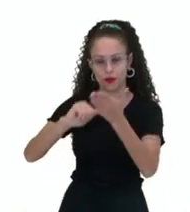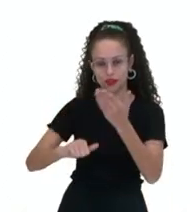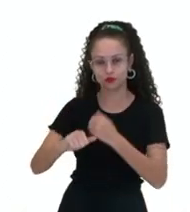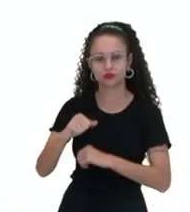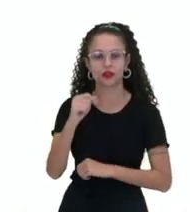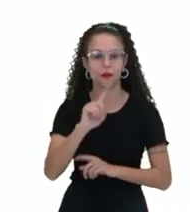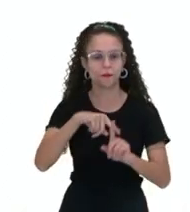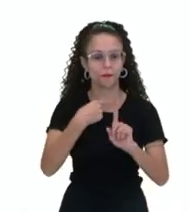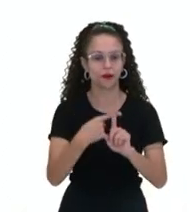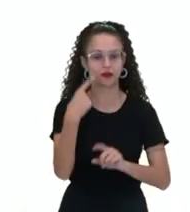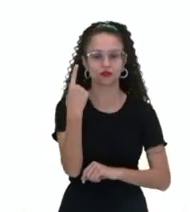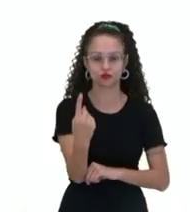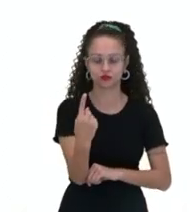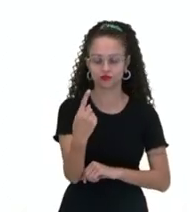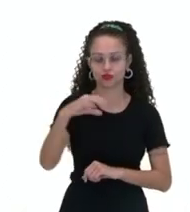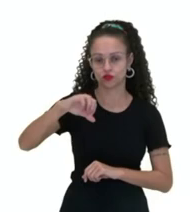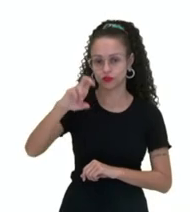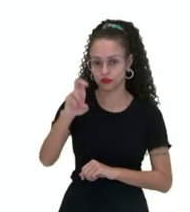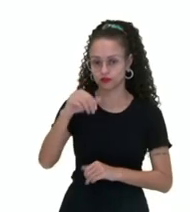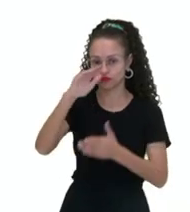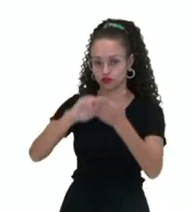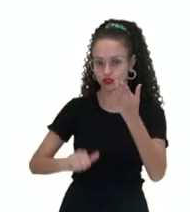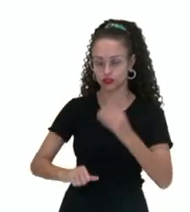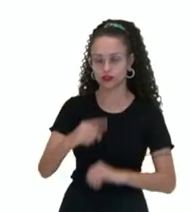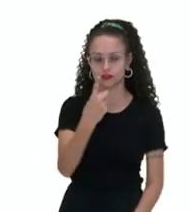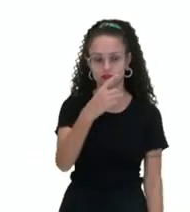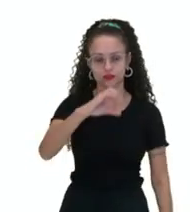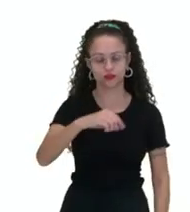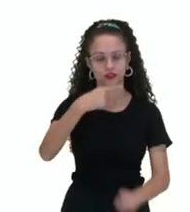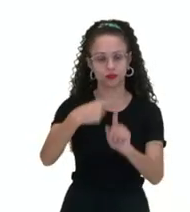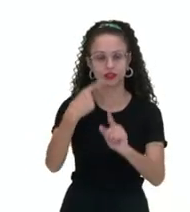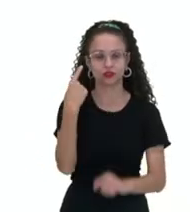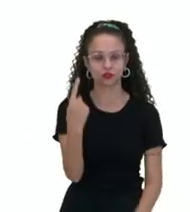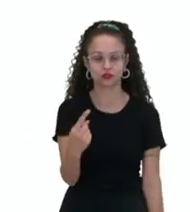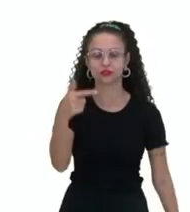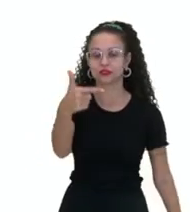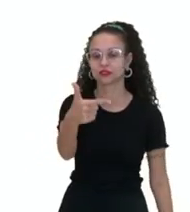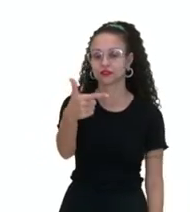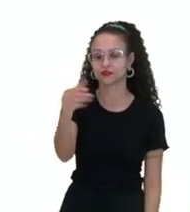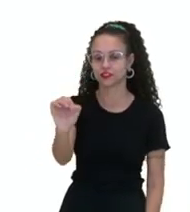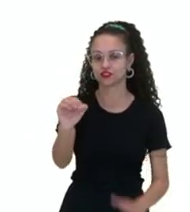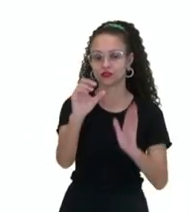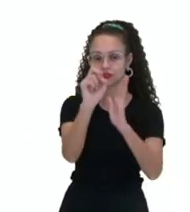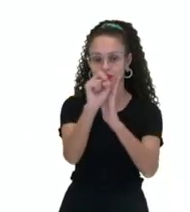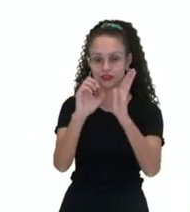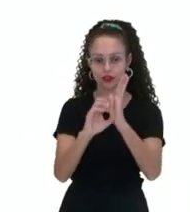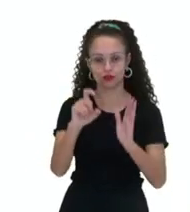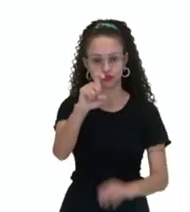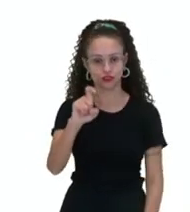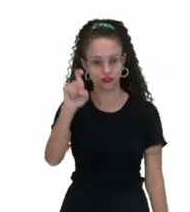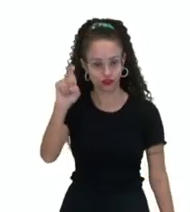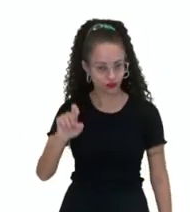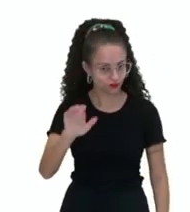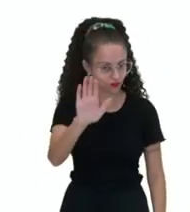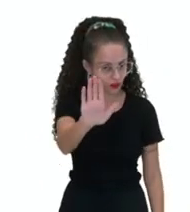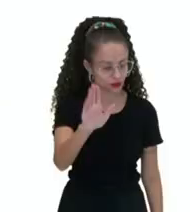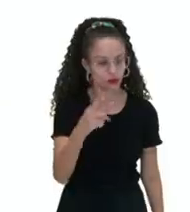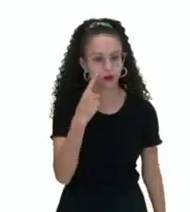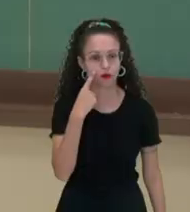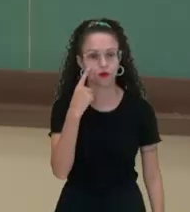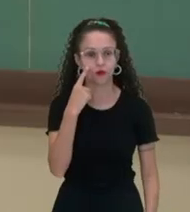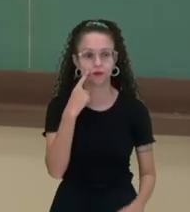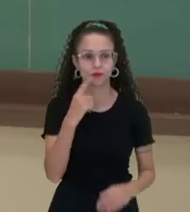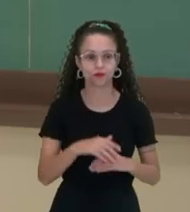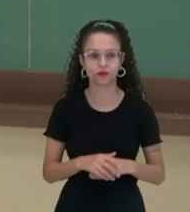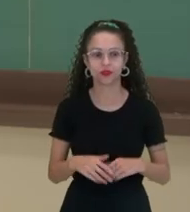1995, tira o 95, pega o 19, mais um terá o século XX, que é 2X. No entanto, uma observação,